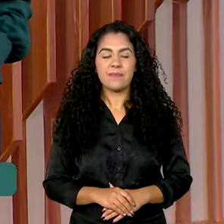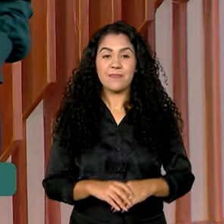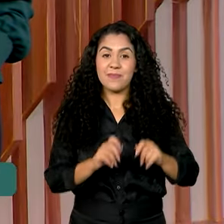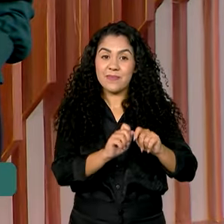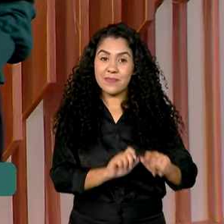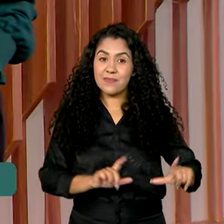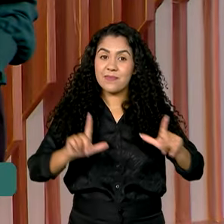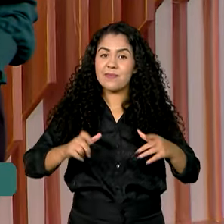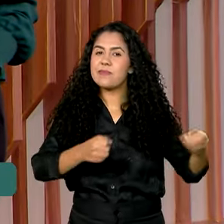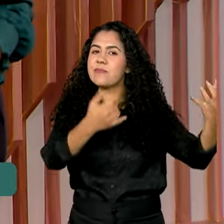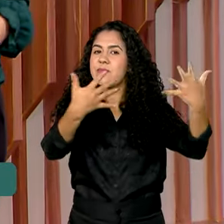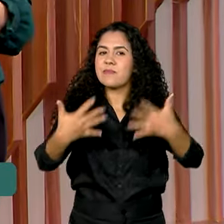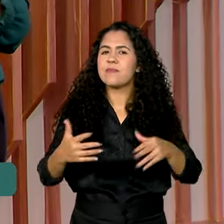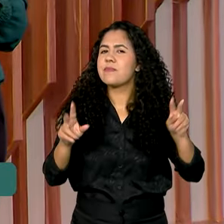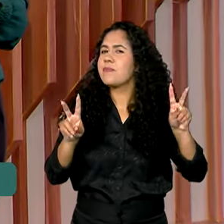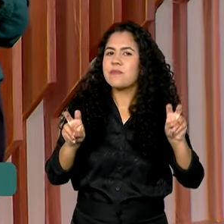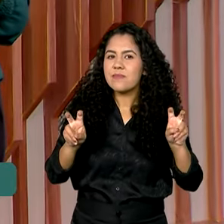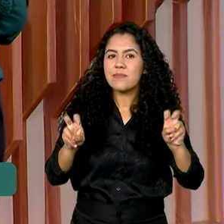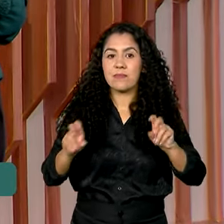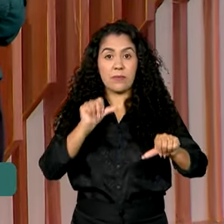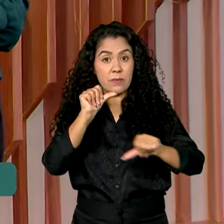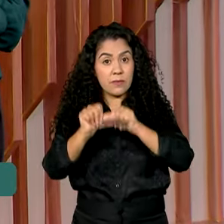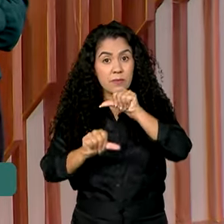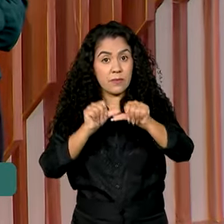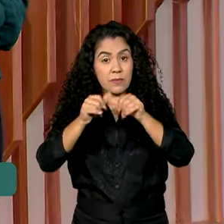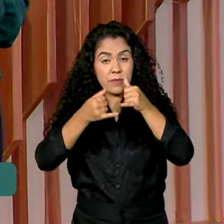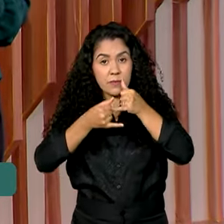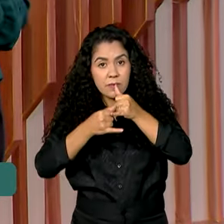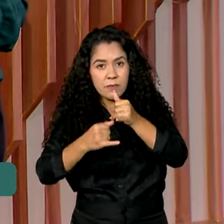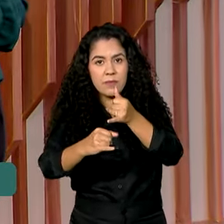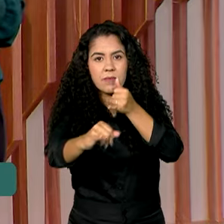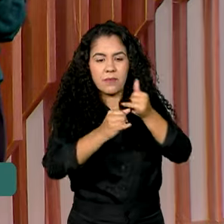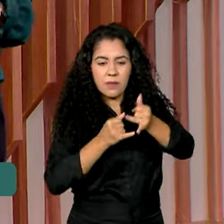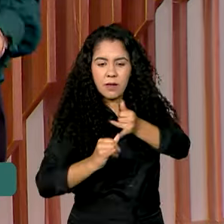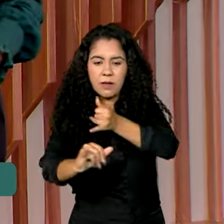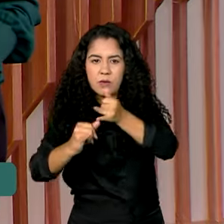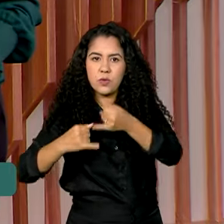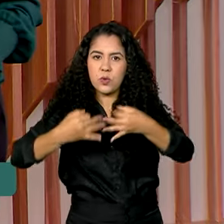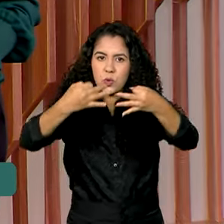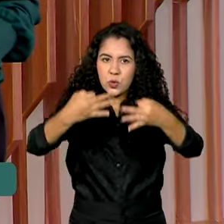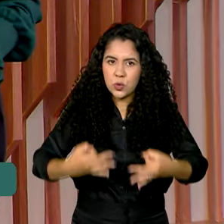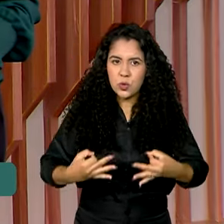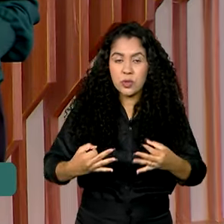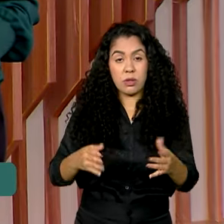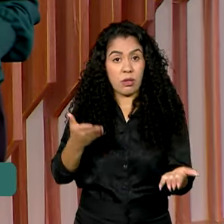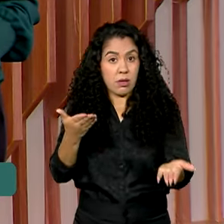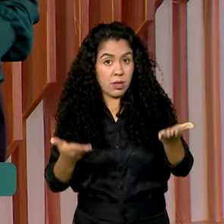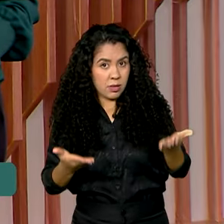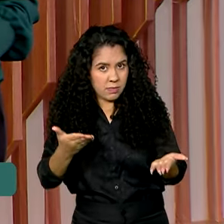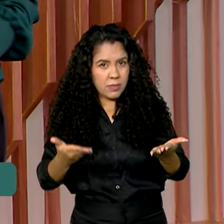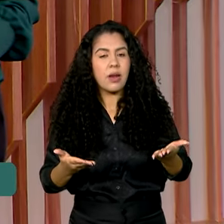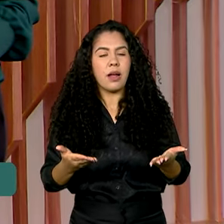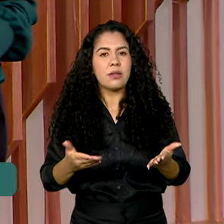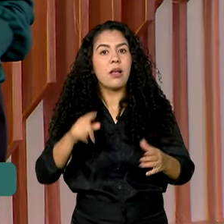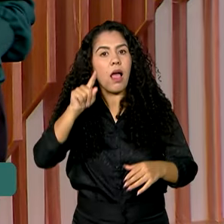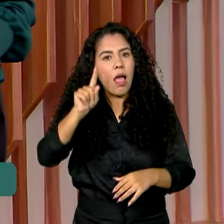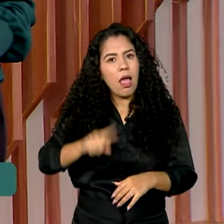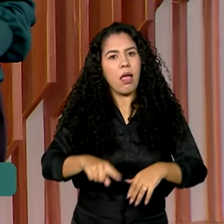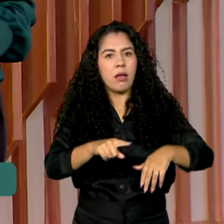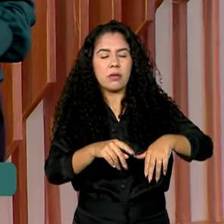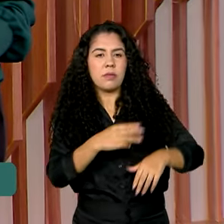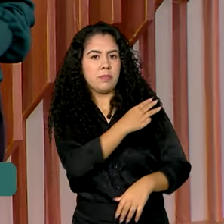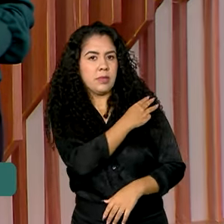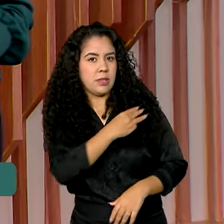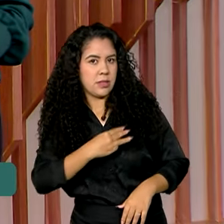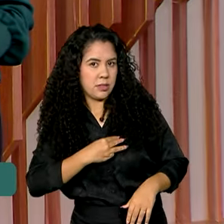Estamos de volta e vamos falar de transição energética justa, inclusiva e equilibrada. Este é o consenso dos ministros de